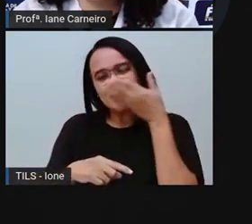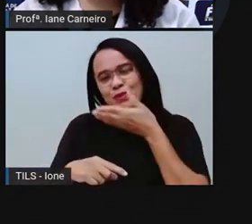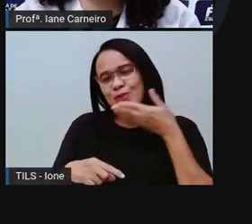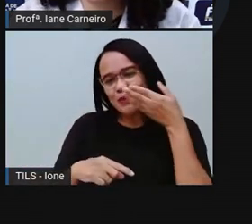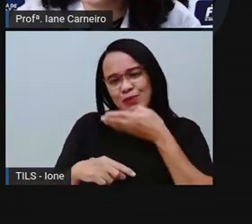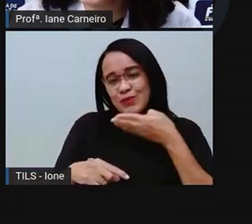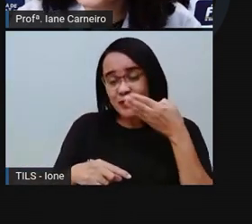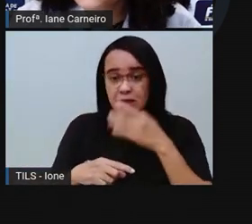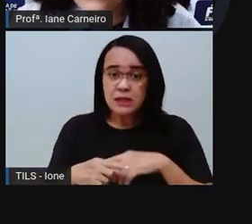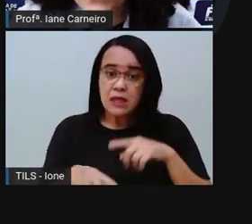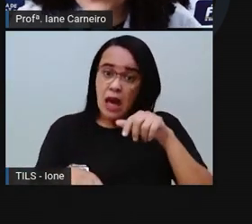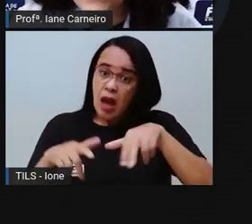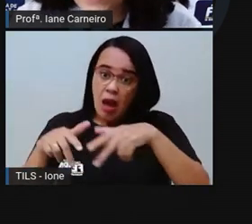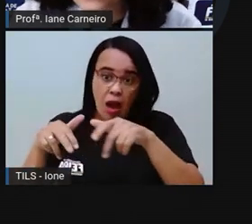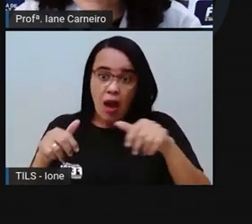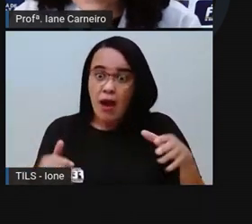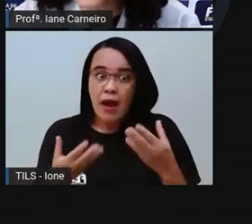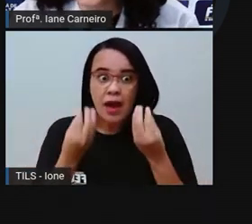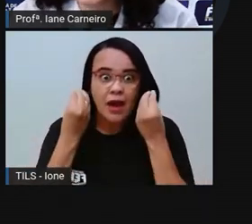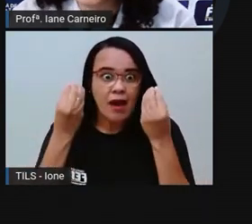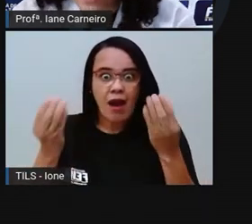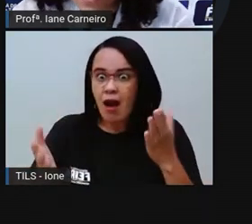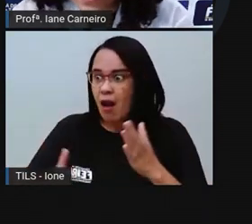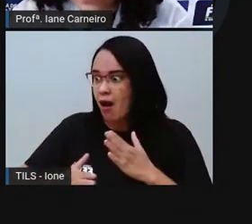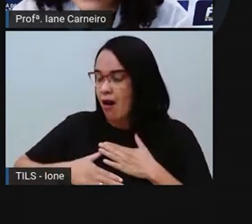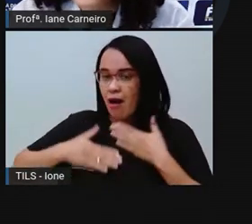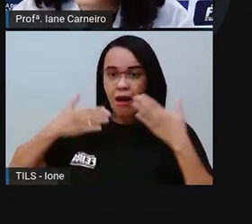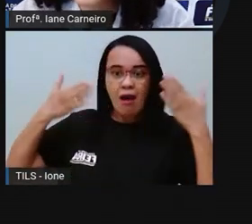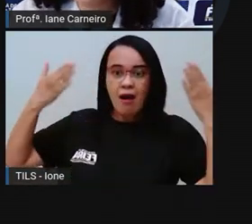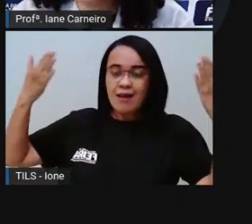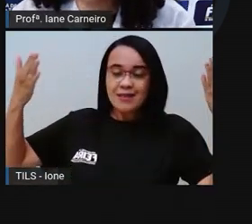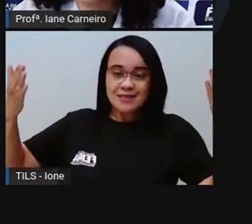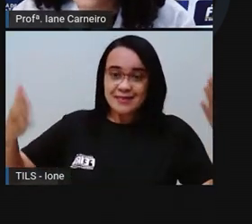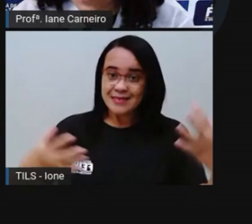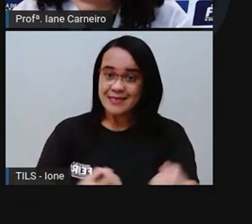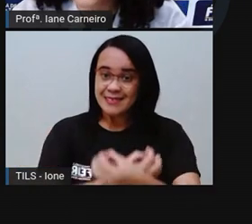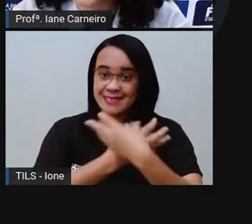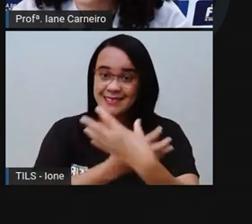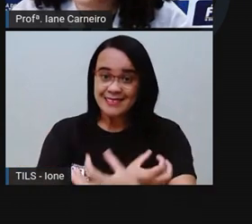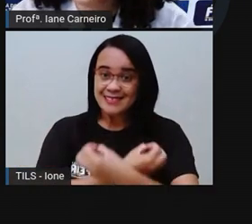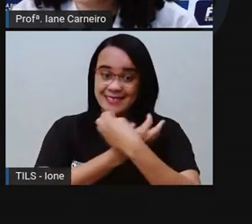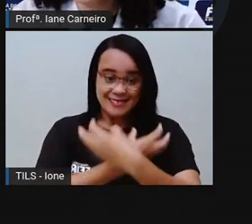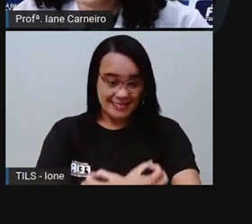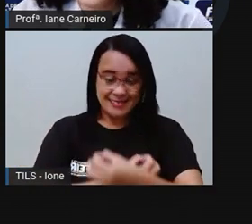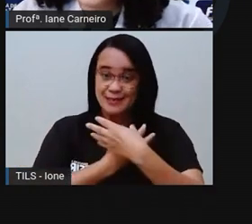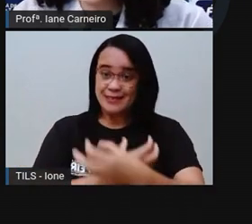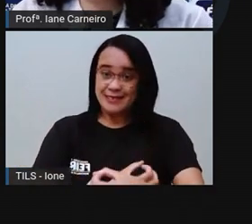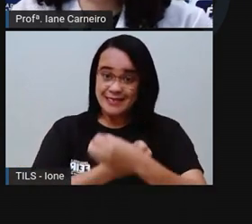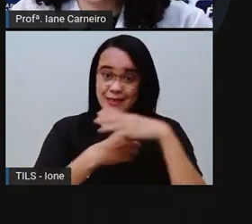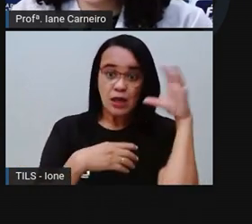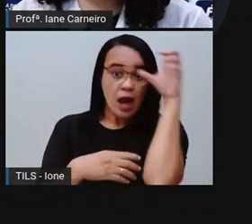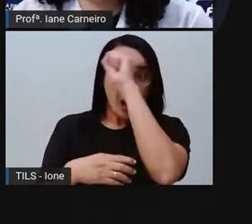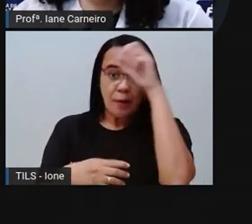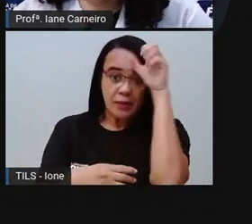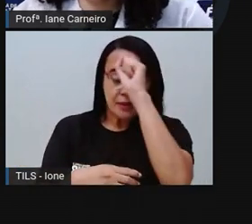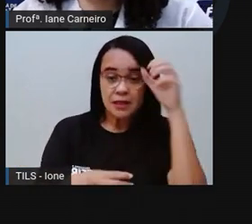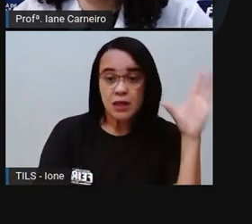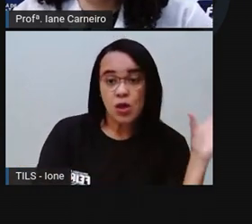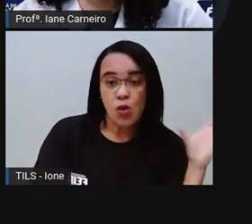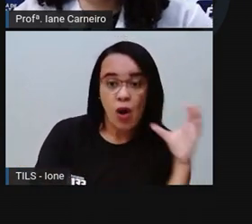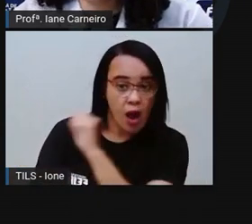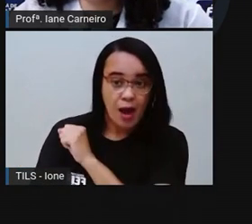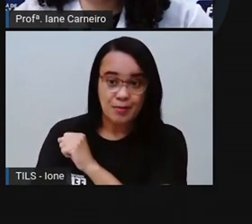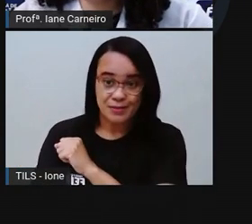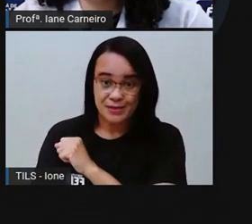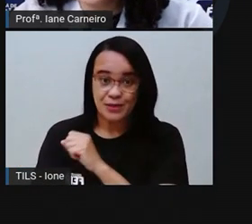Centopeia ficou tão entusiasmada com as aulas que a aprendeu logo. Ela tocava bonito